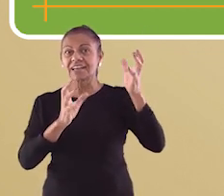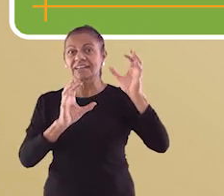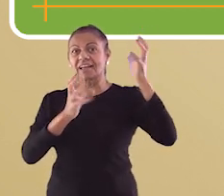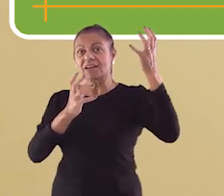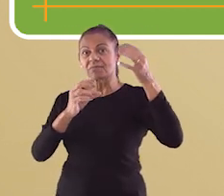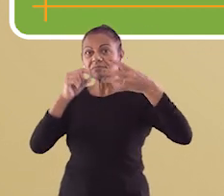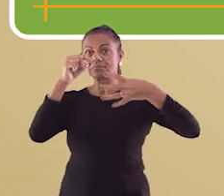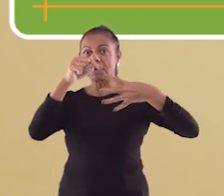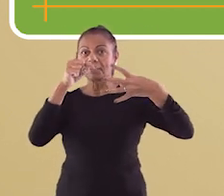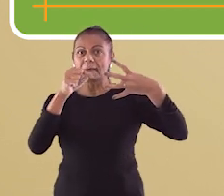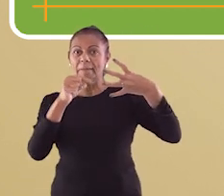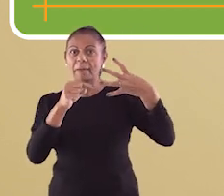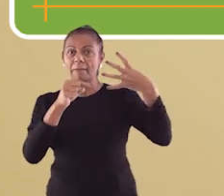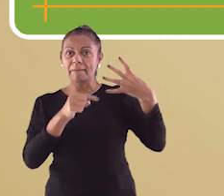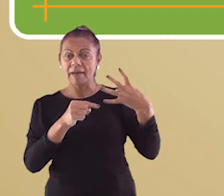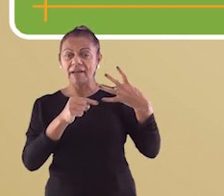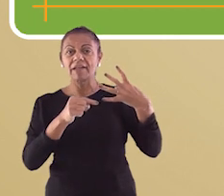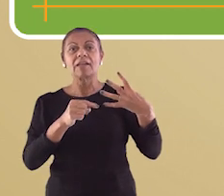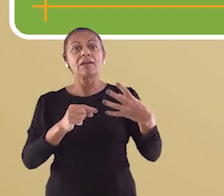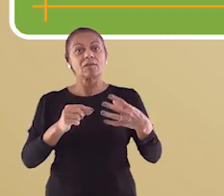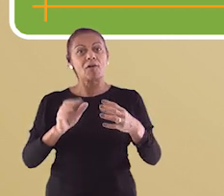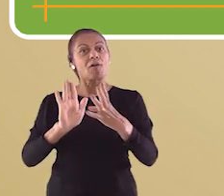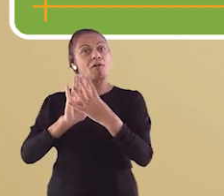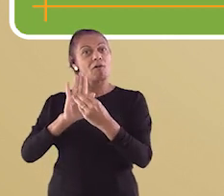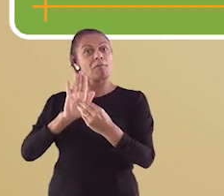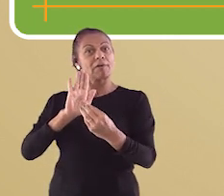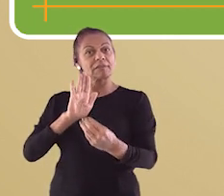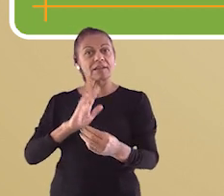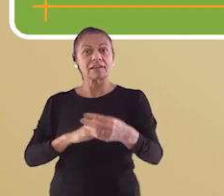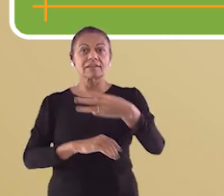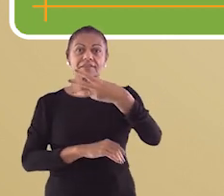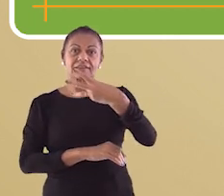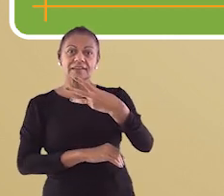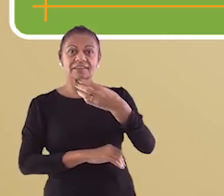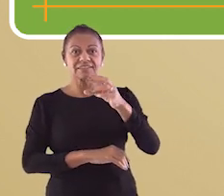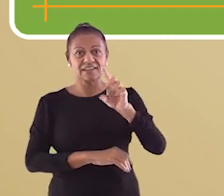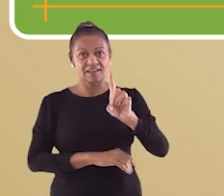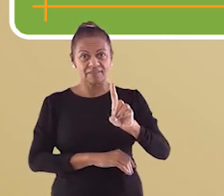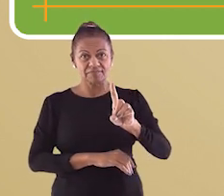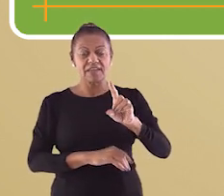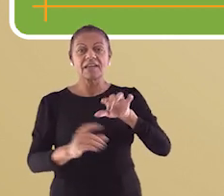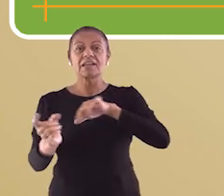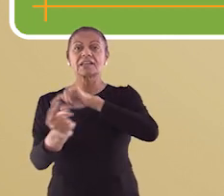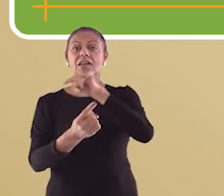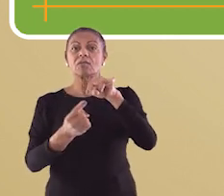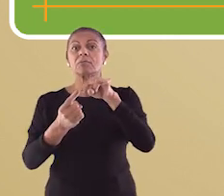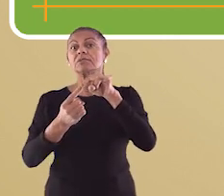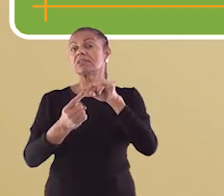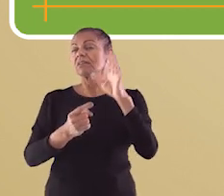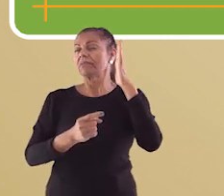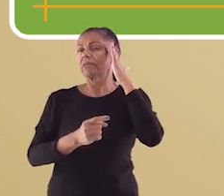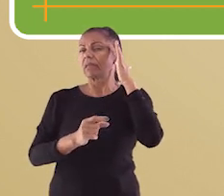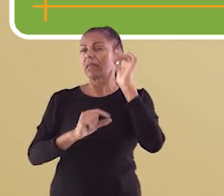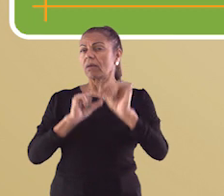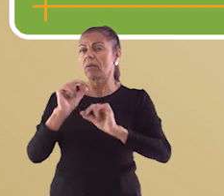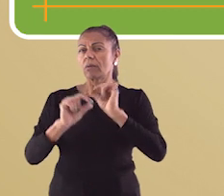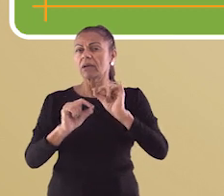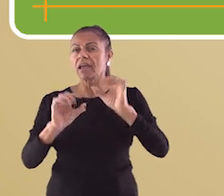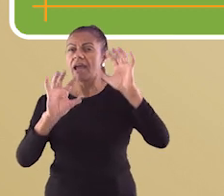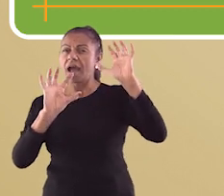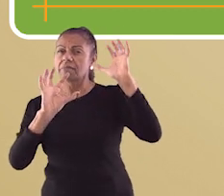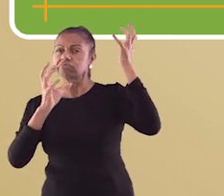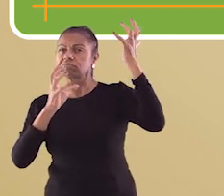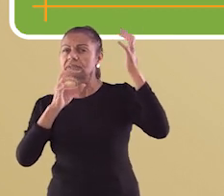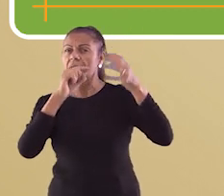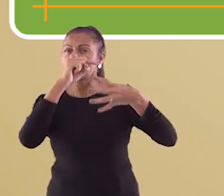utilização de modelos tridimensionais. Essa aula tem como objetivo compreender a influência das estações do ano